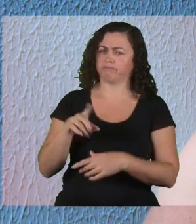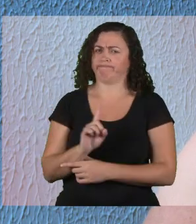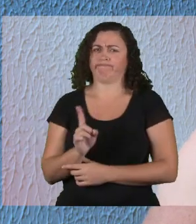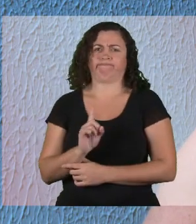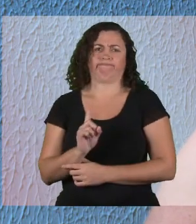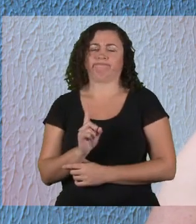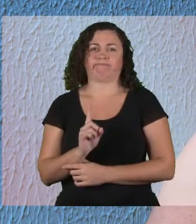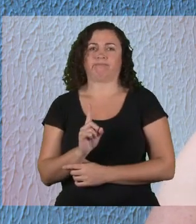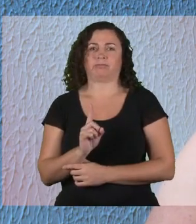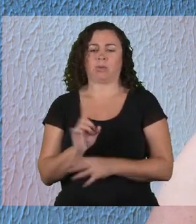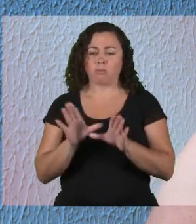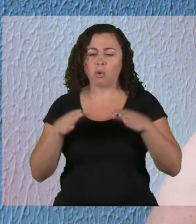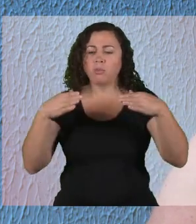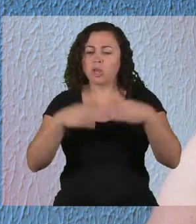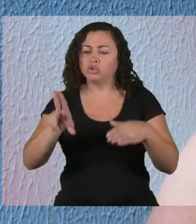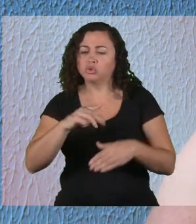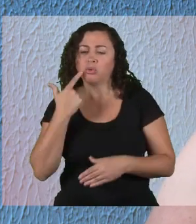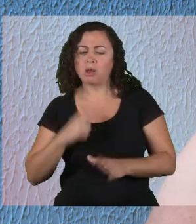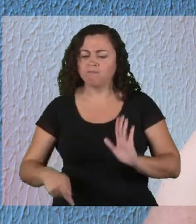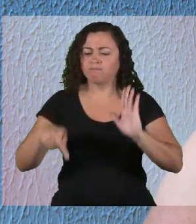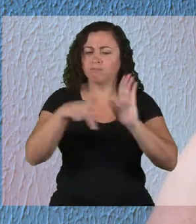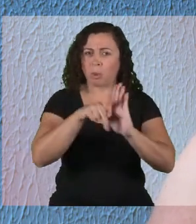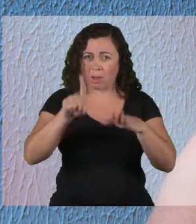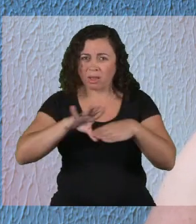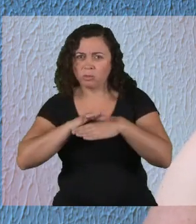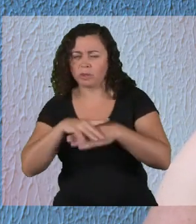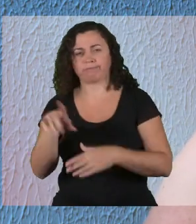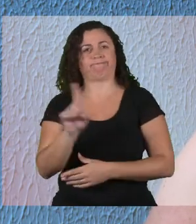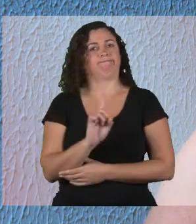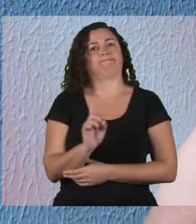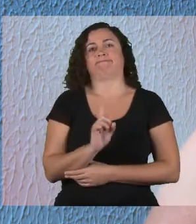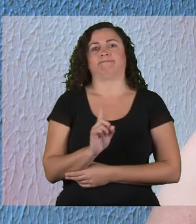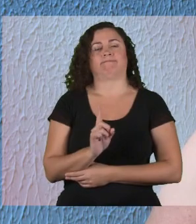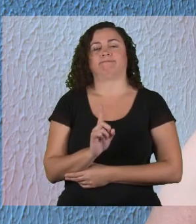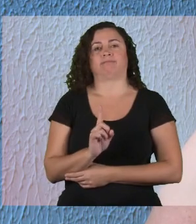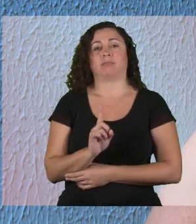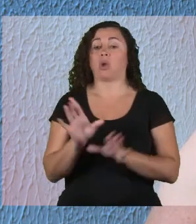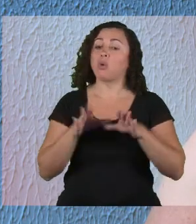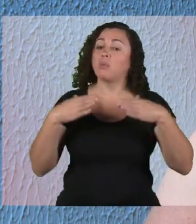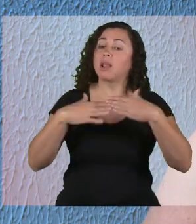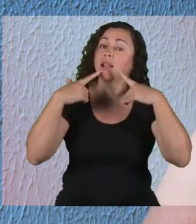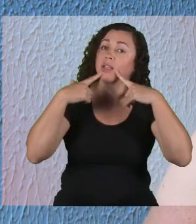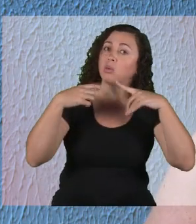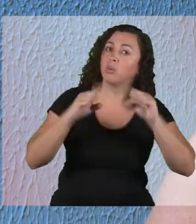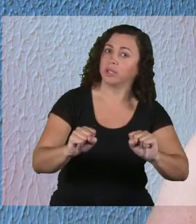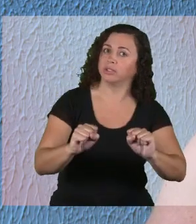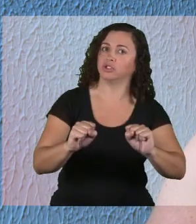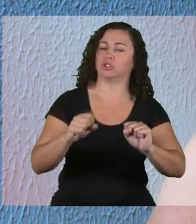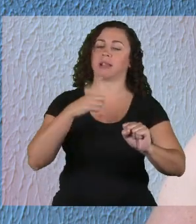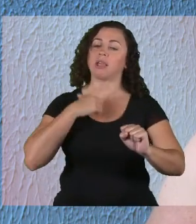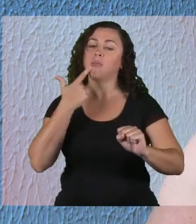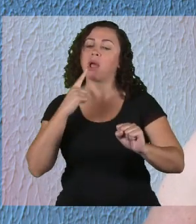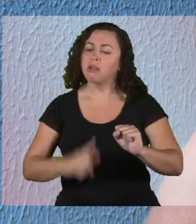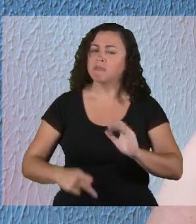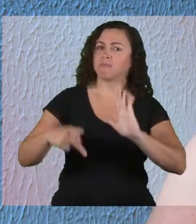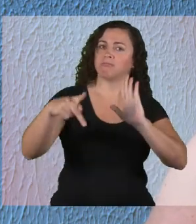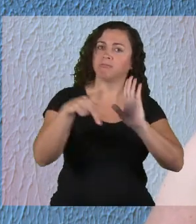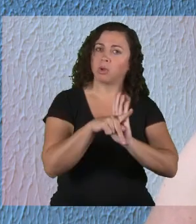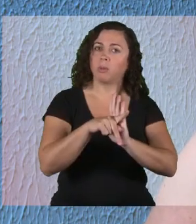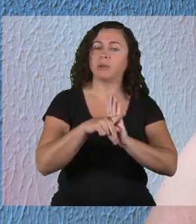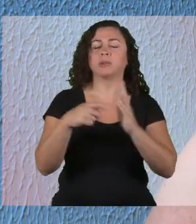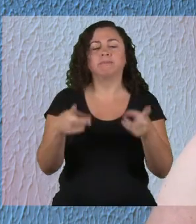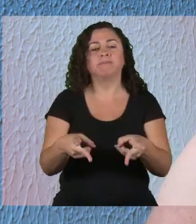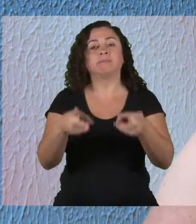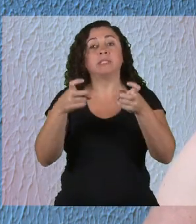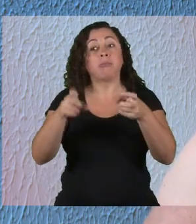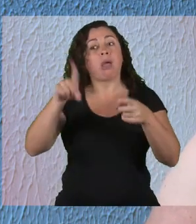doença. Não se pode tratar uma comunidade linguística como doente. Uma comunidade linguística e uma língua tem que ser